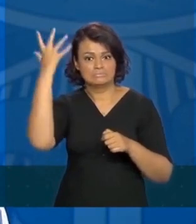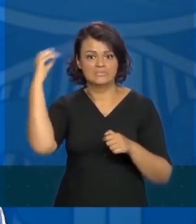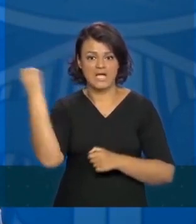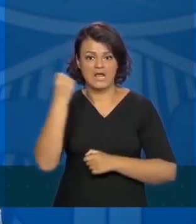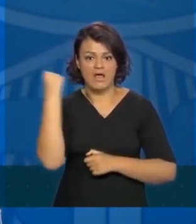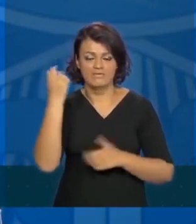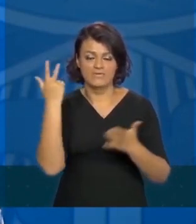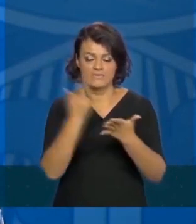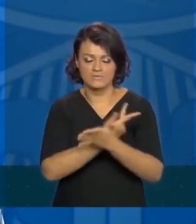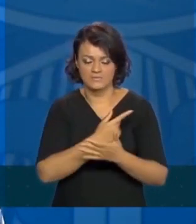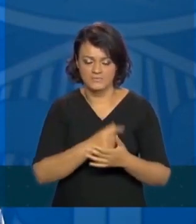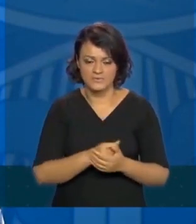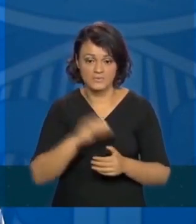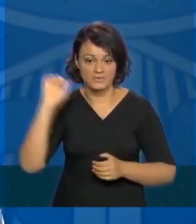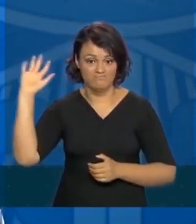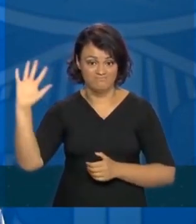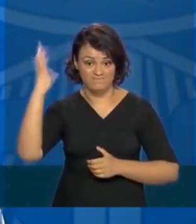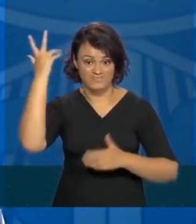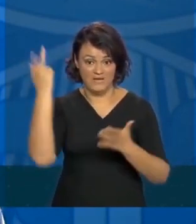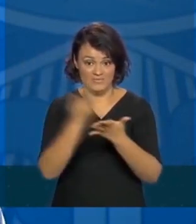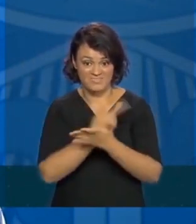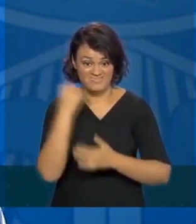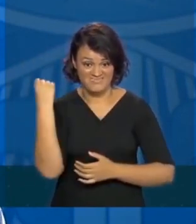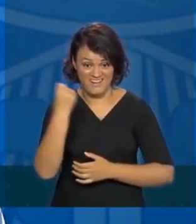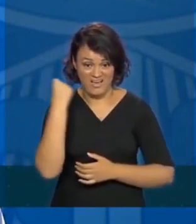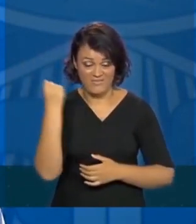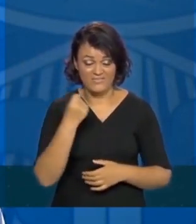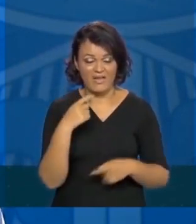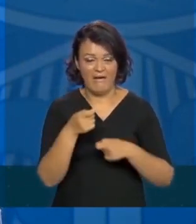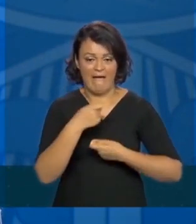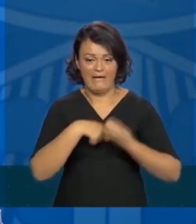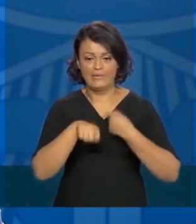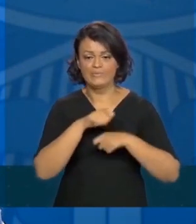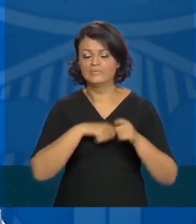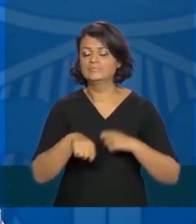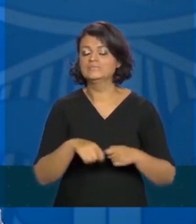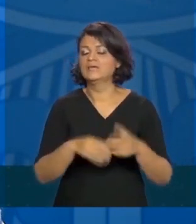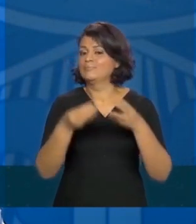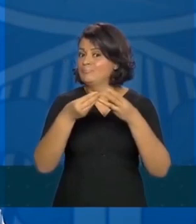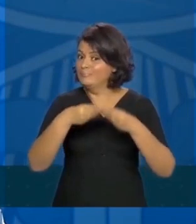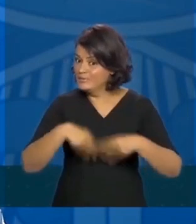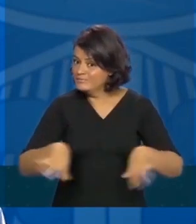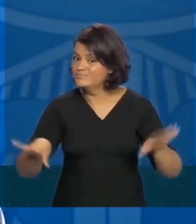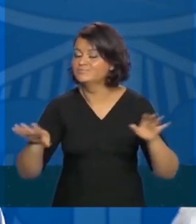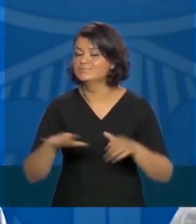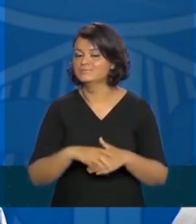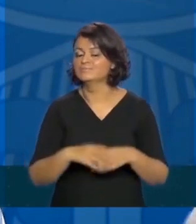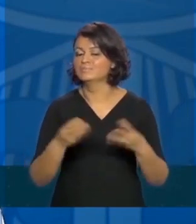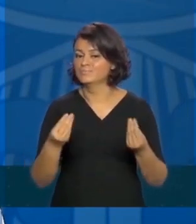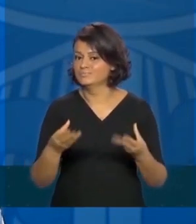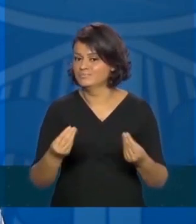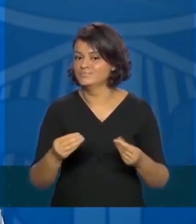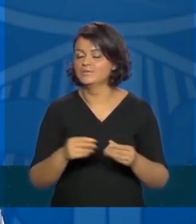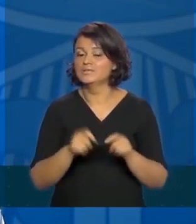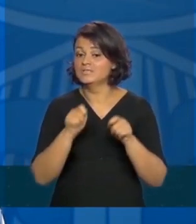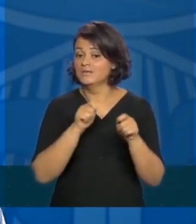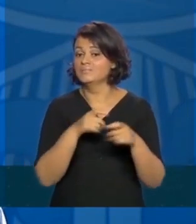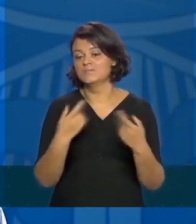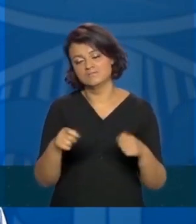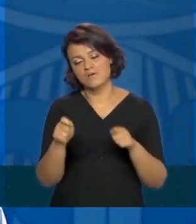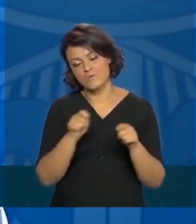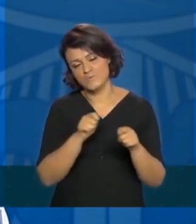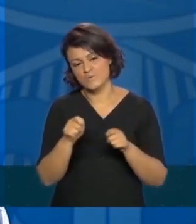Quando se faz o colapso a economia sofre muito mais do que quando se controla.